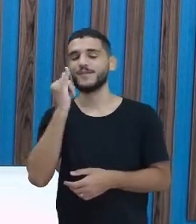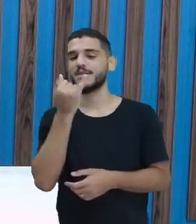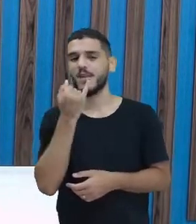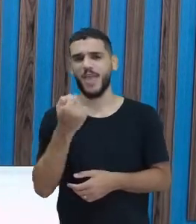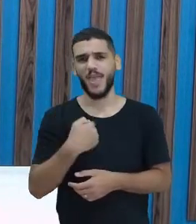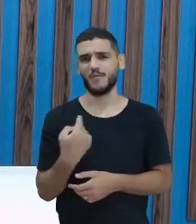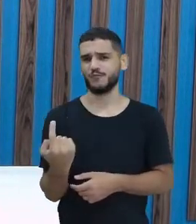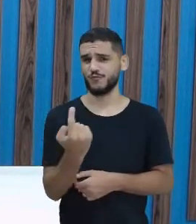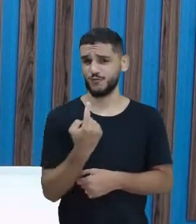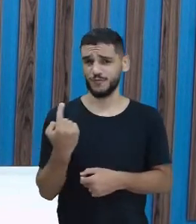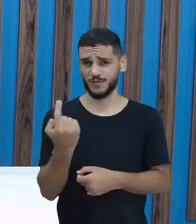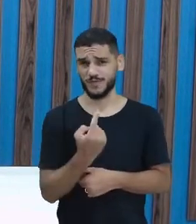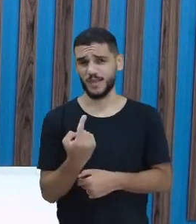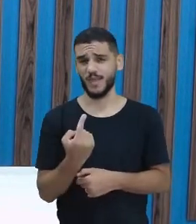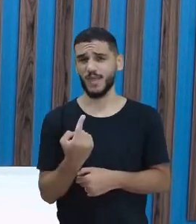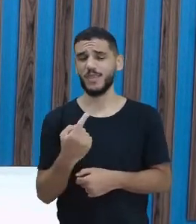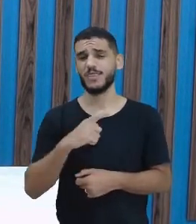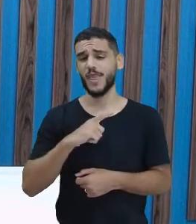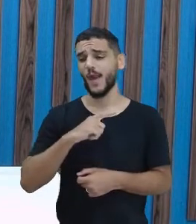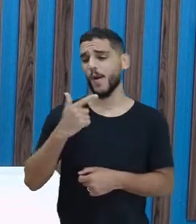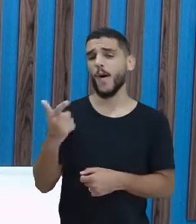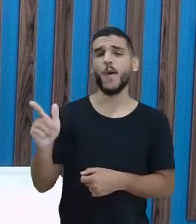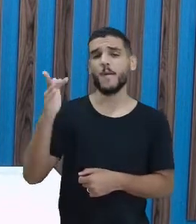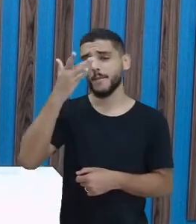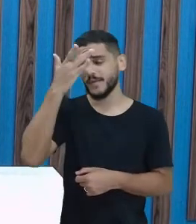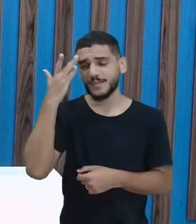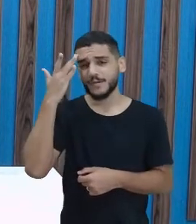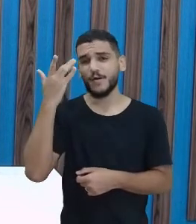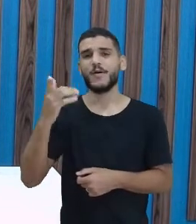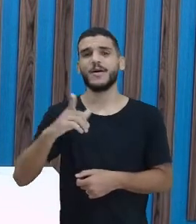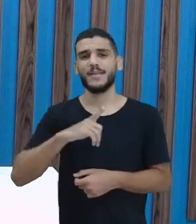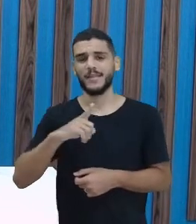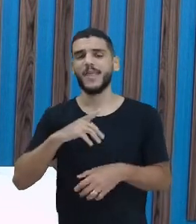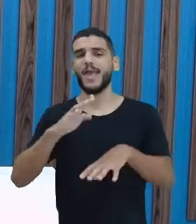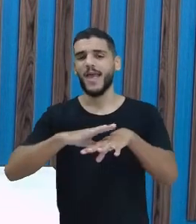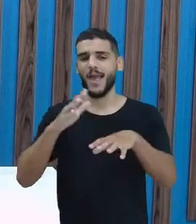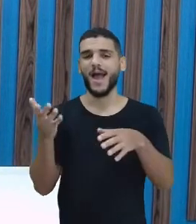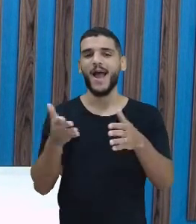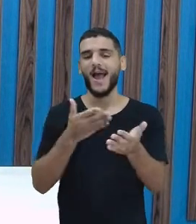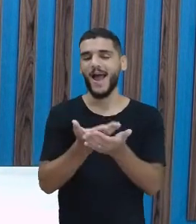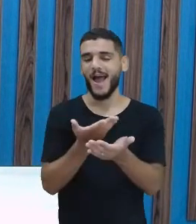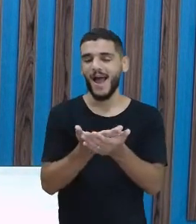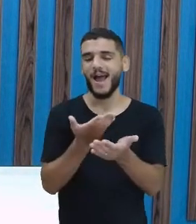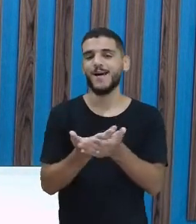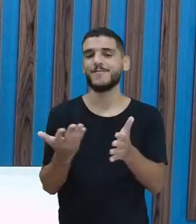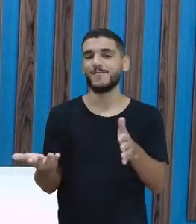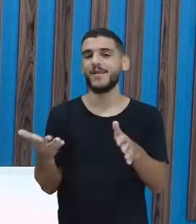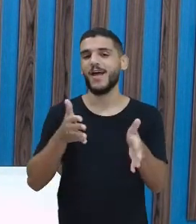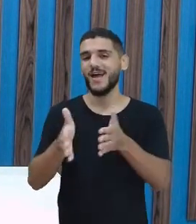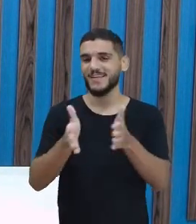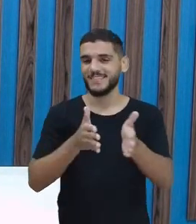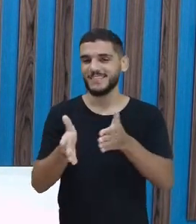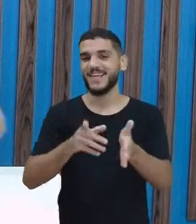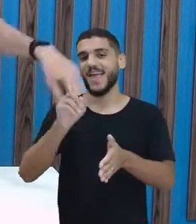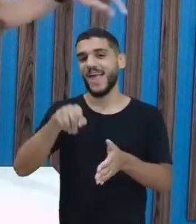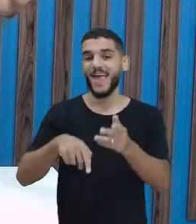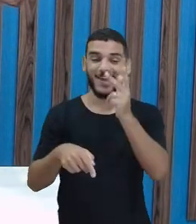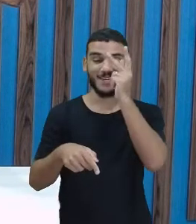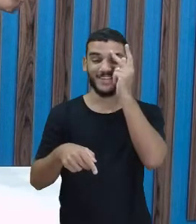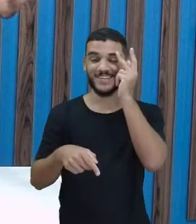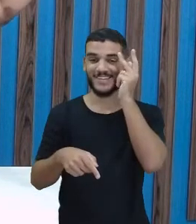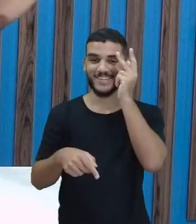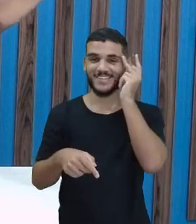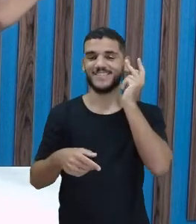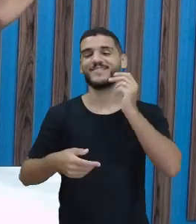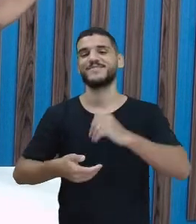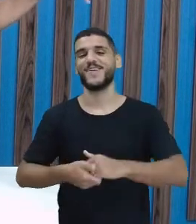não estou sozinha aqui. Tem alguém que está deixando a minha aula mais acessível para os meus alunos surdos. É o Clisman. O Clisman está